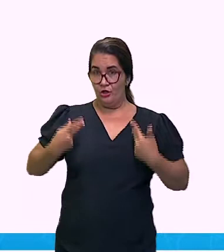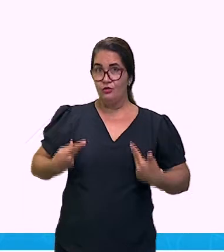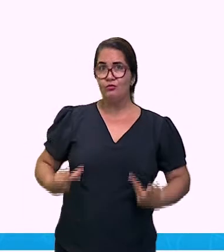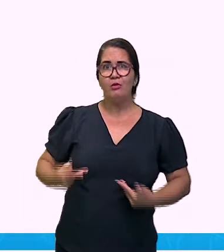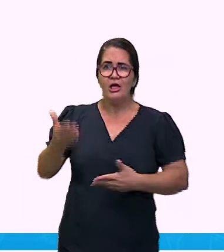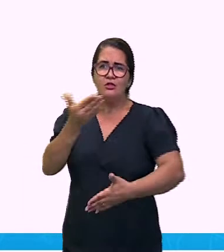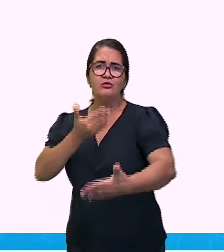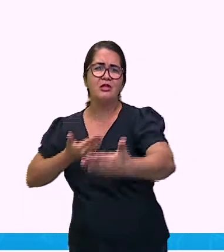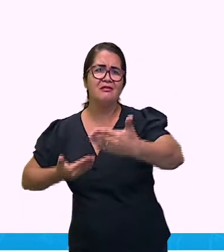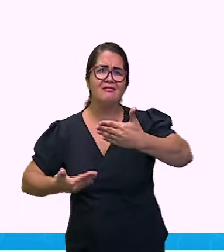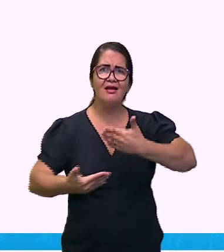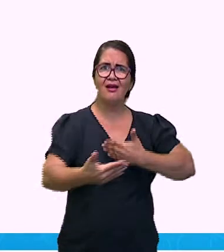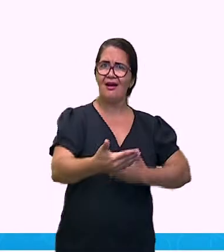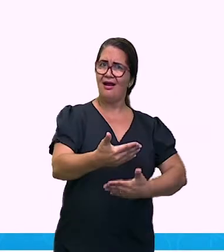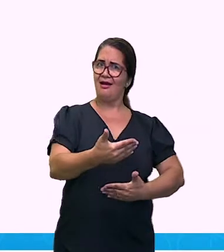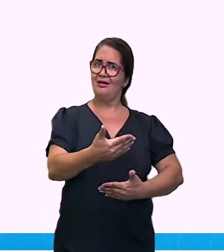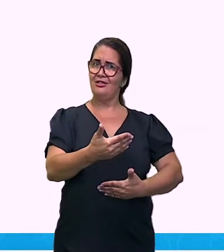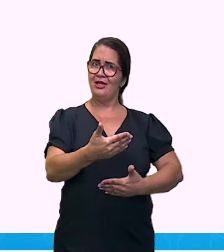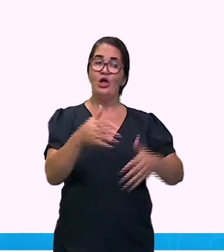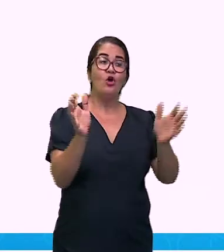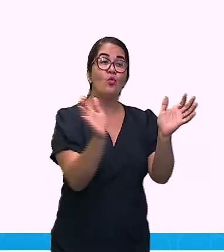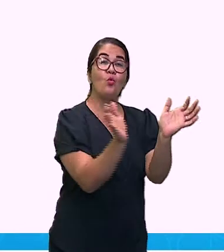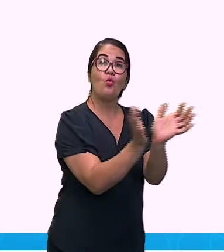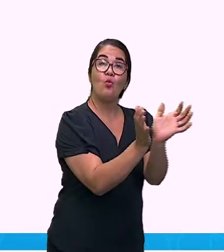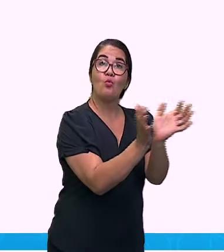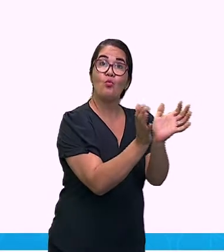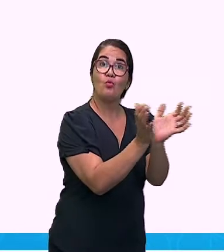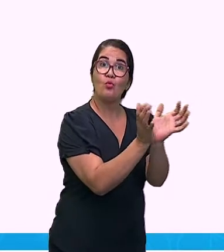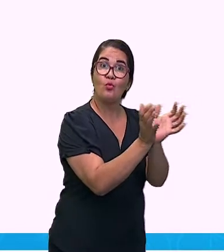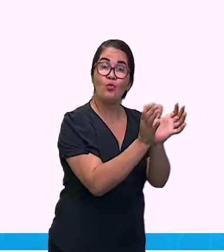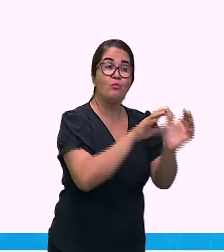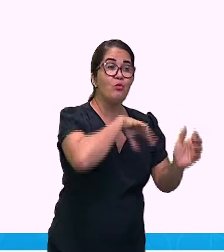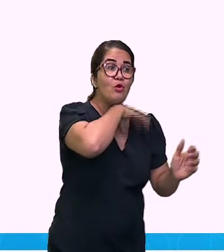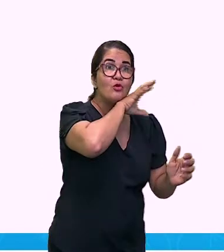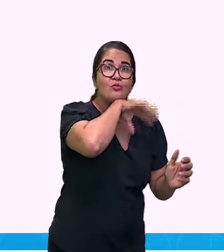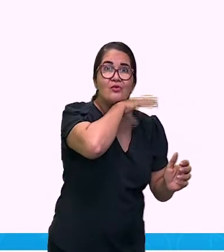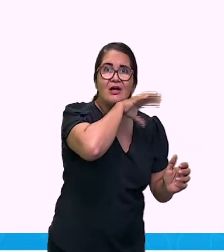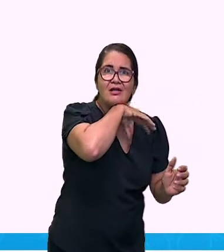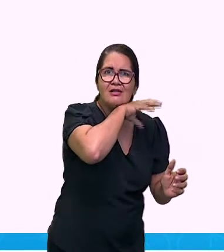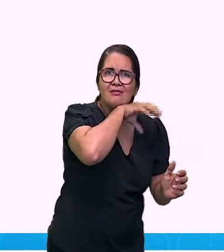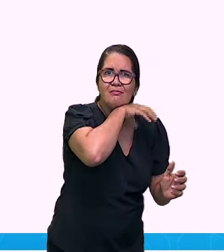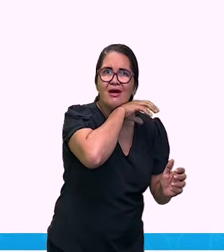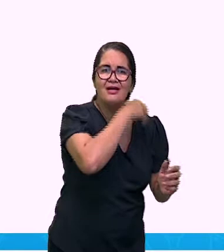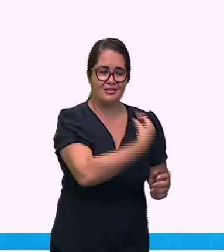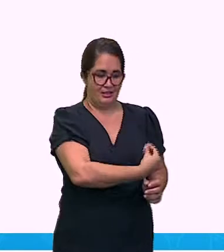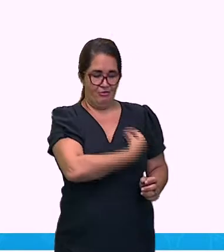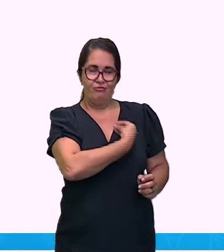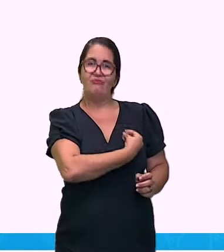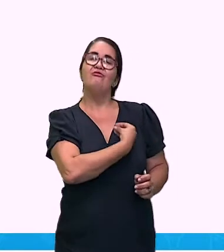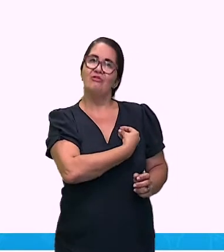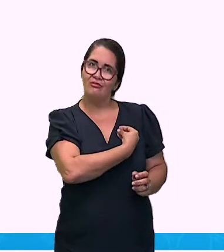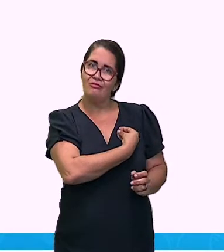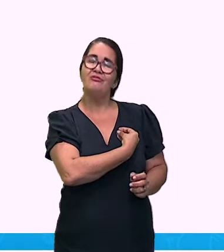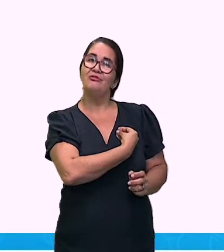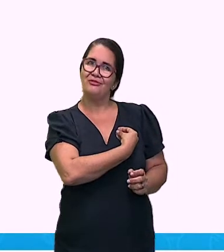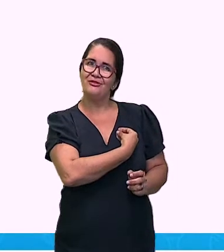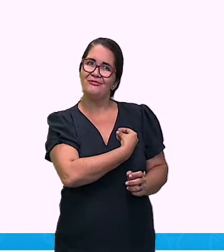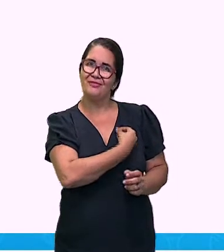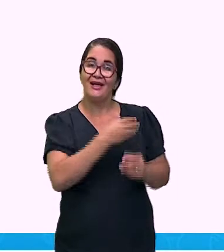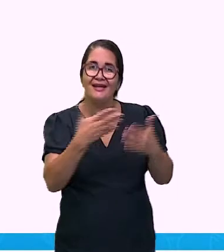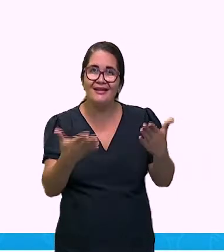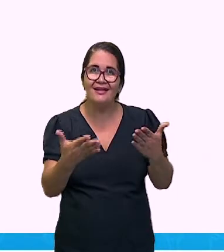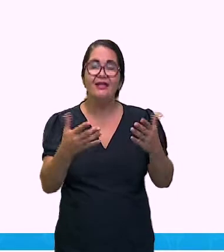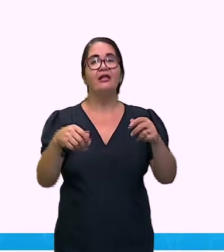equilíbrio, sem mudar a condição desse espaço, para que esses animais consigam